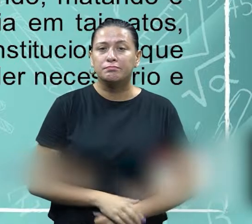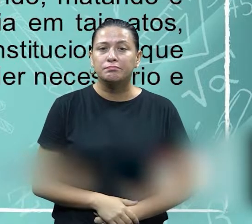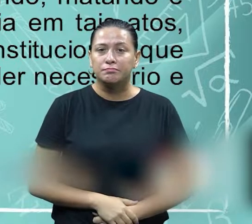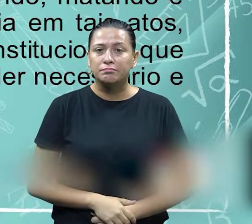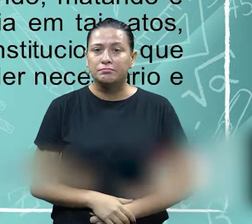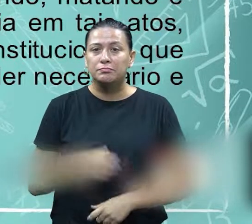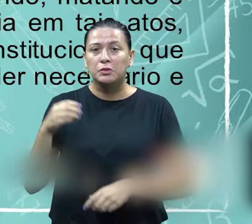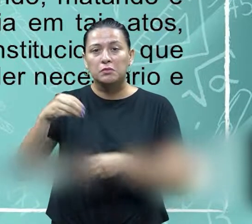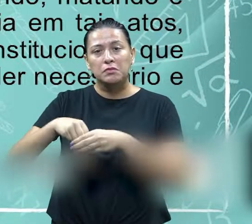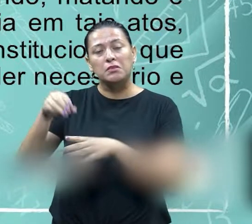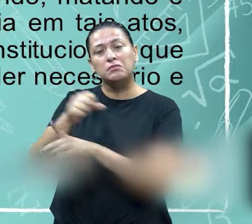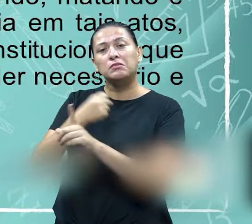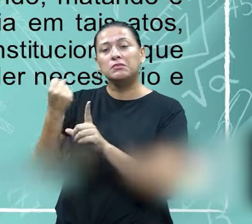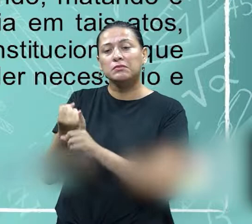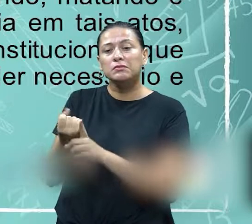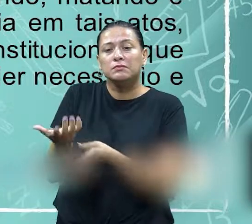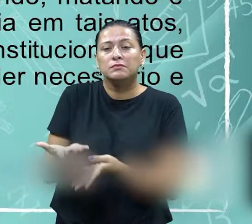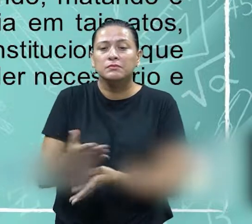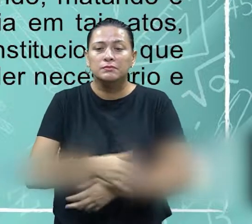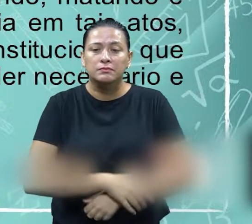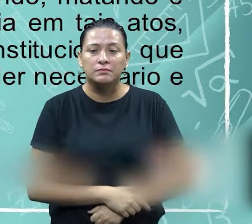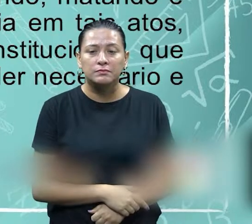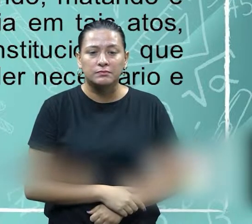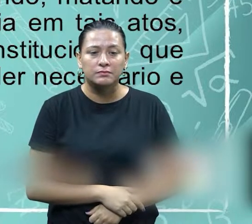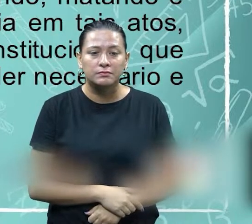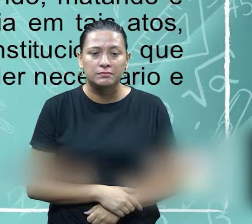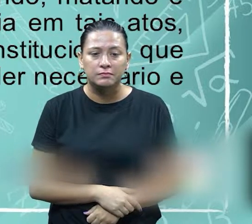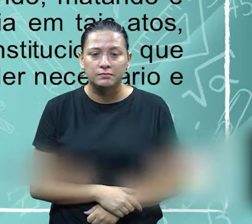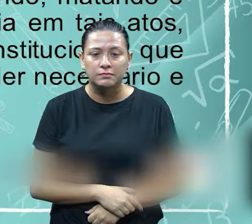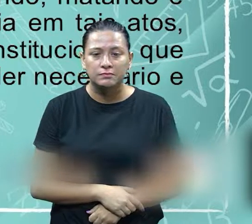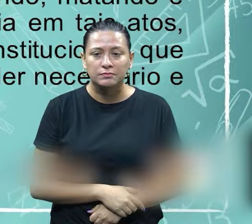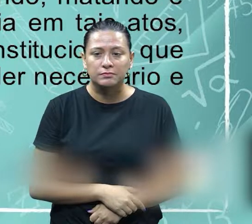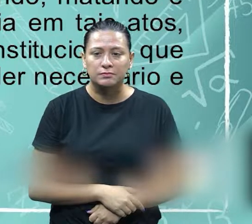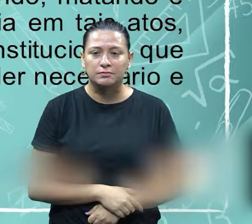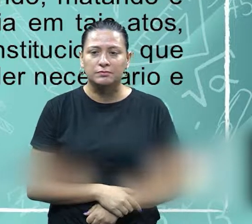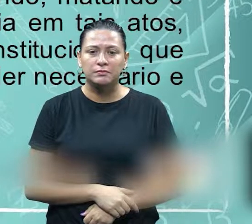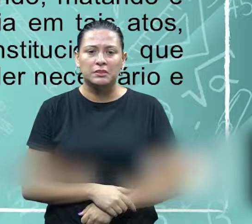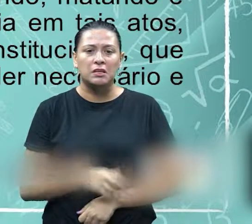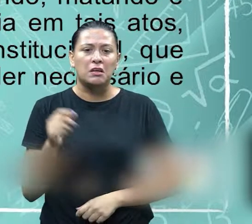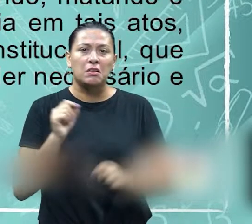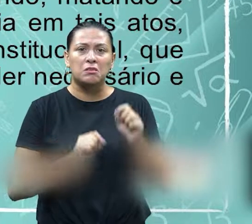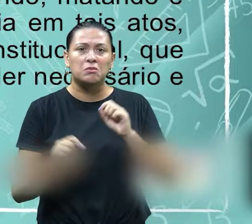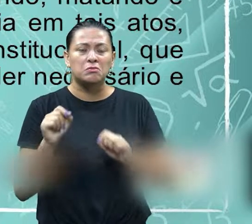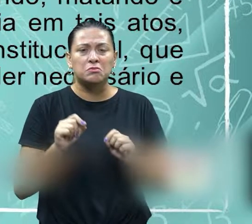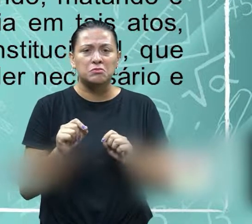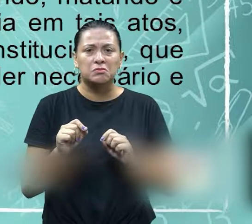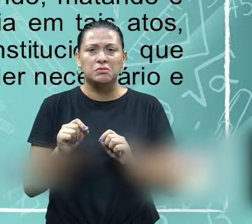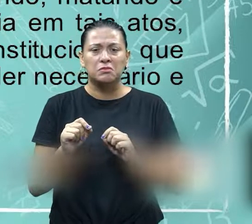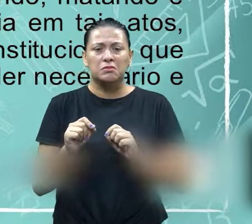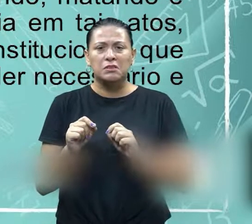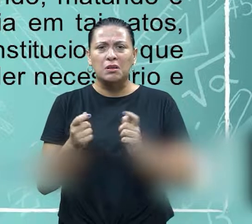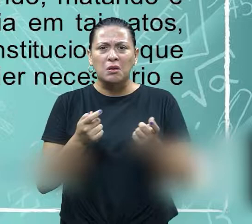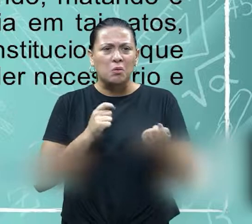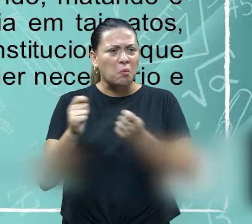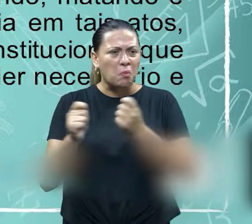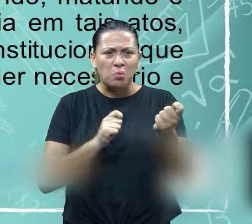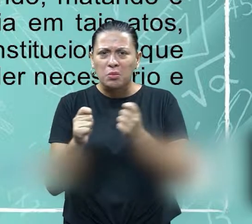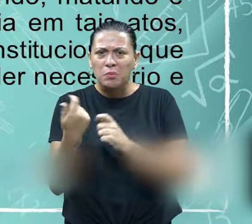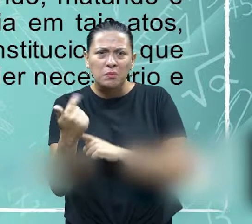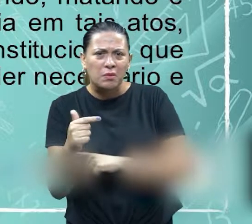sociedade seria uma seria totalmente uma uma anarquia um descontrole é